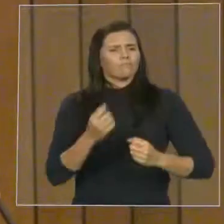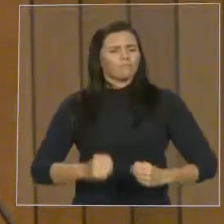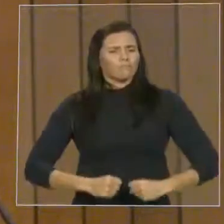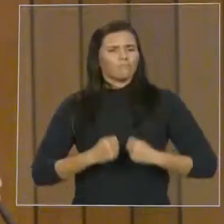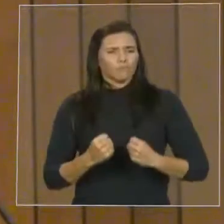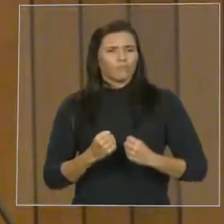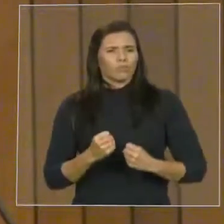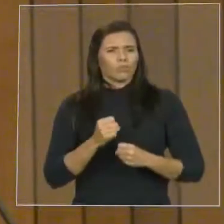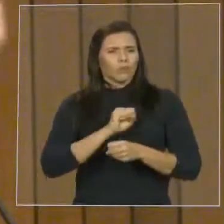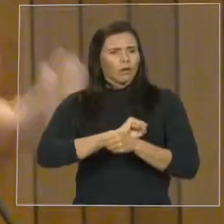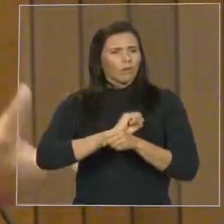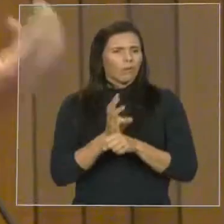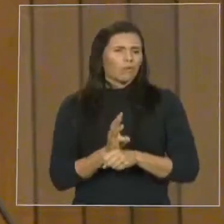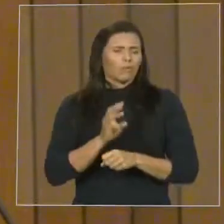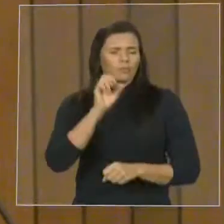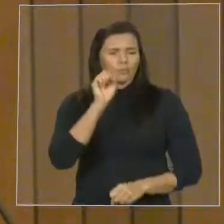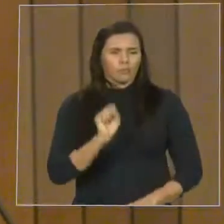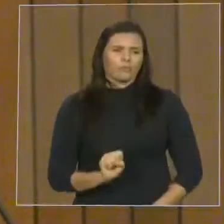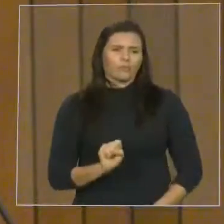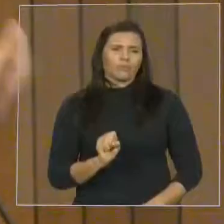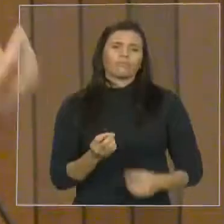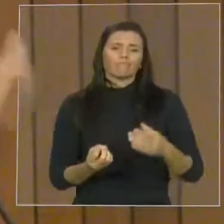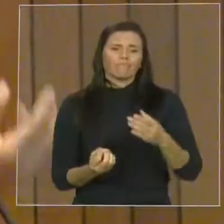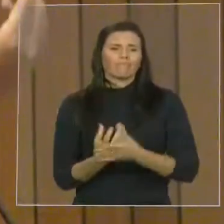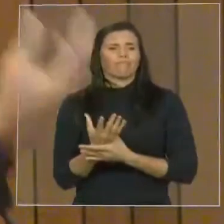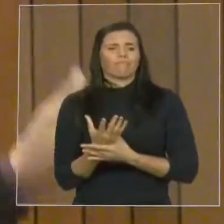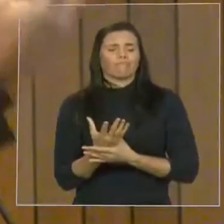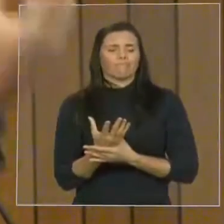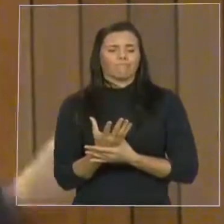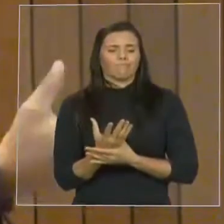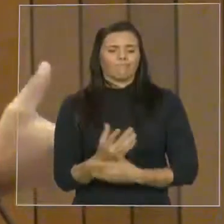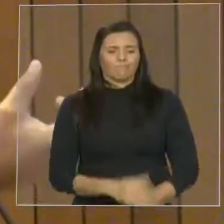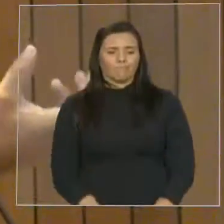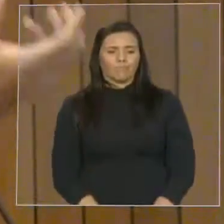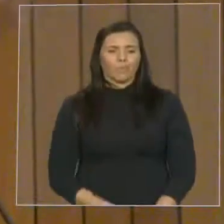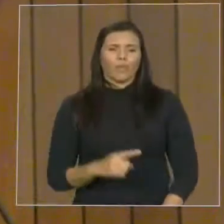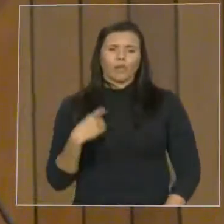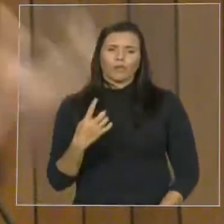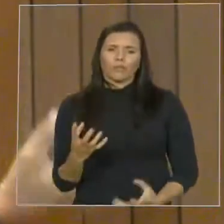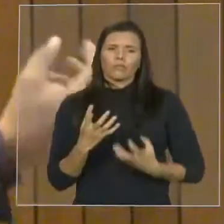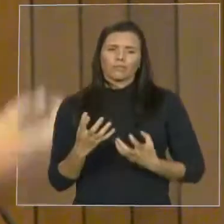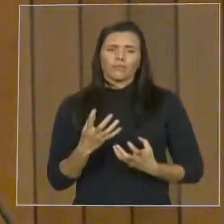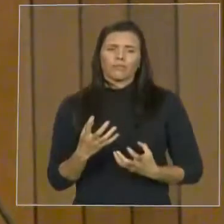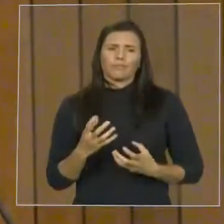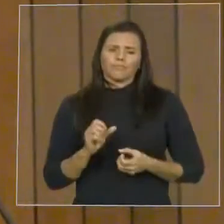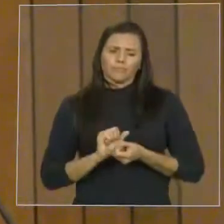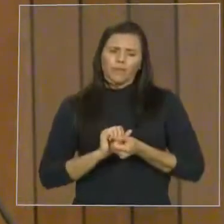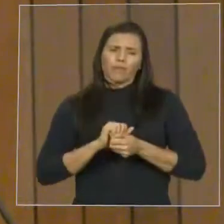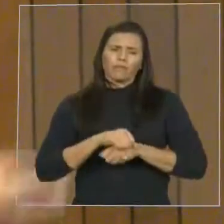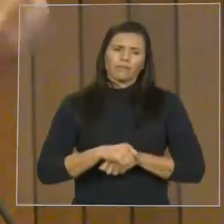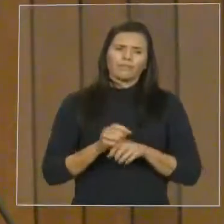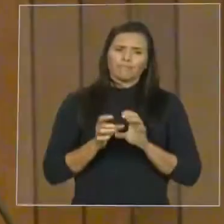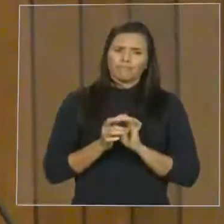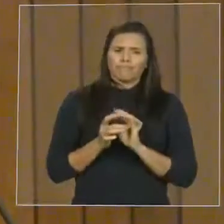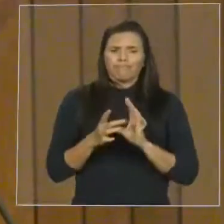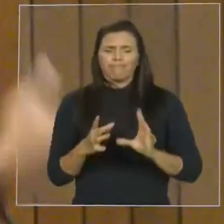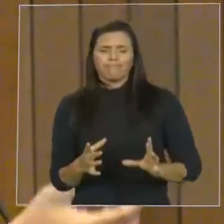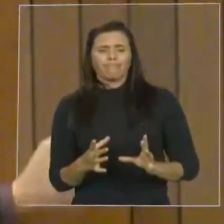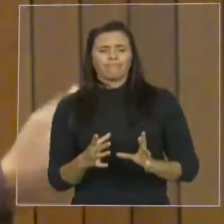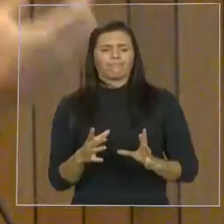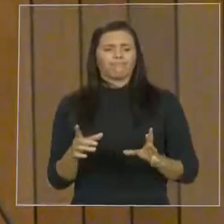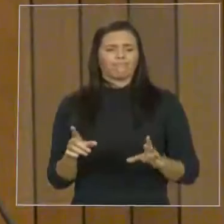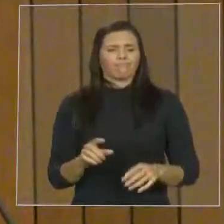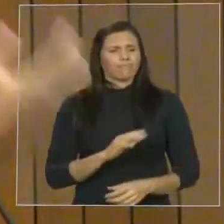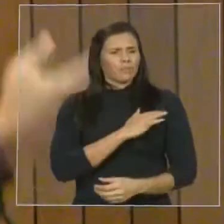a nossa UEMA Sul foi criada. A autonomia que tanto lutamos, de fato, chegou. A autonomia